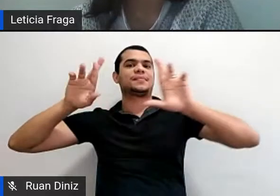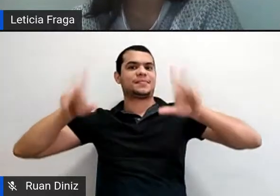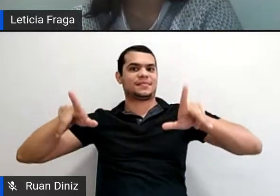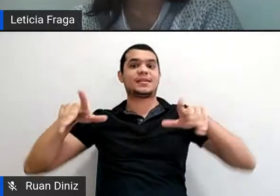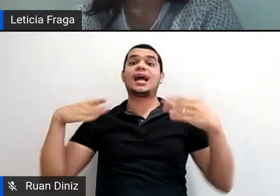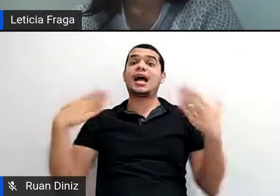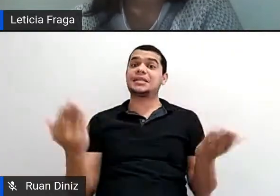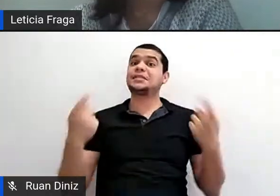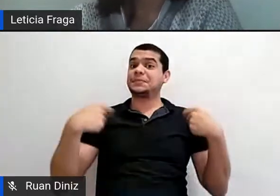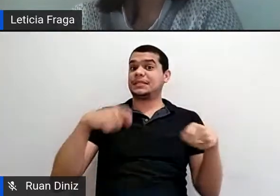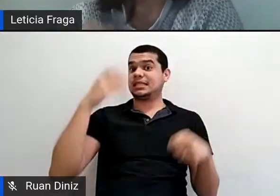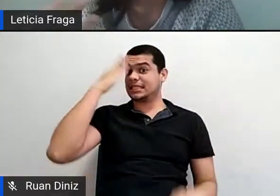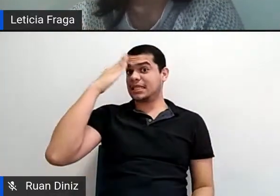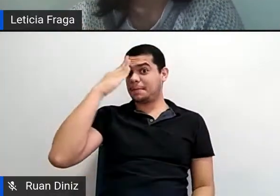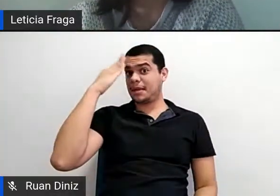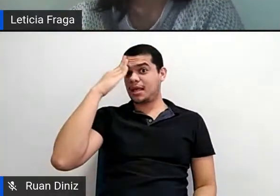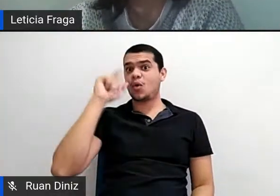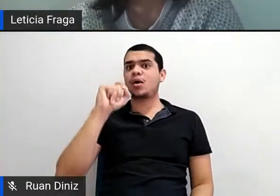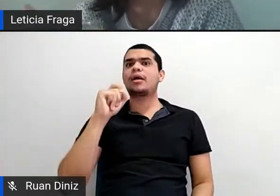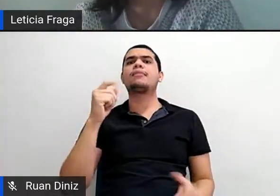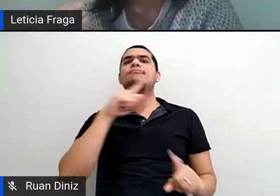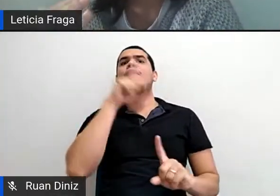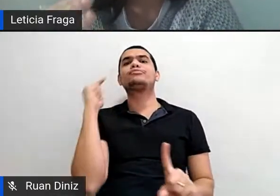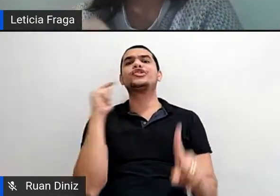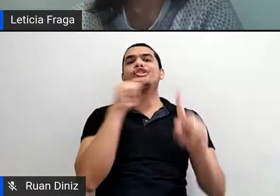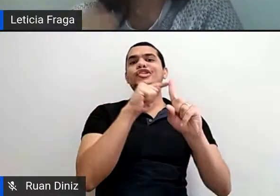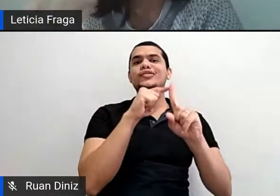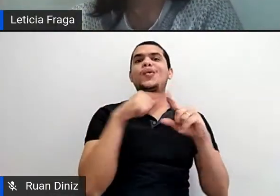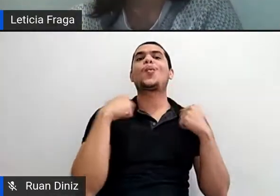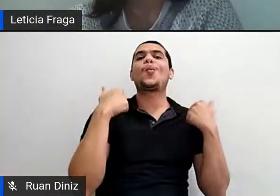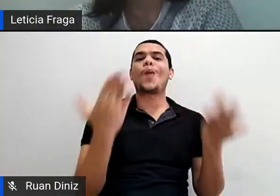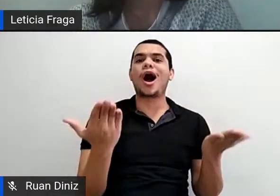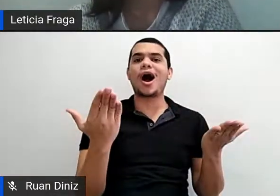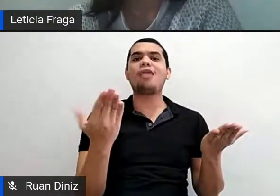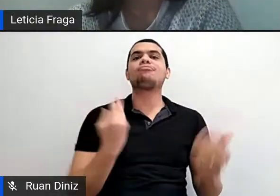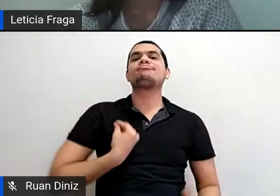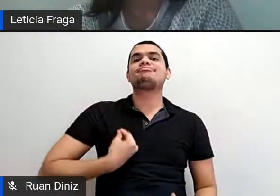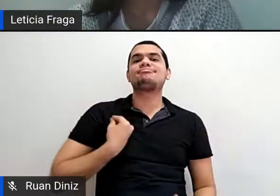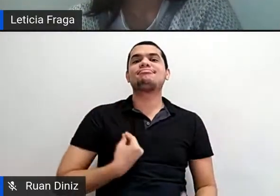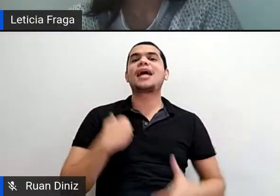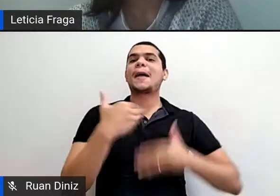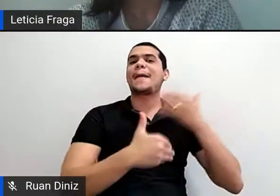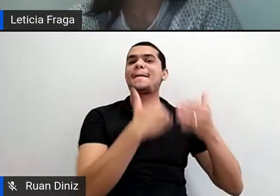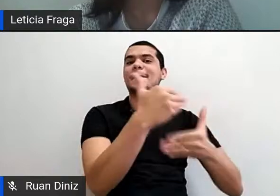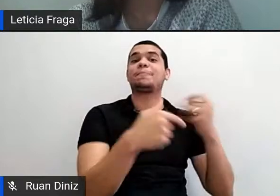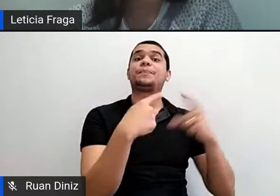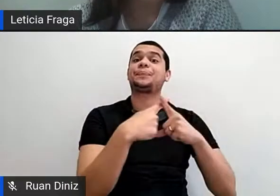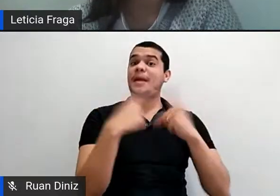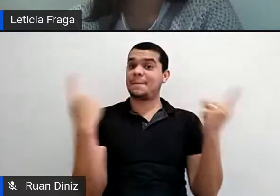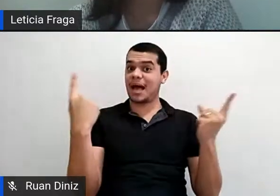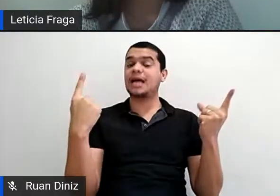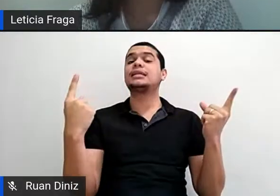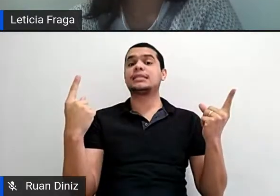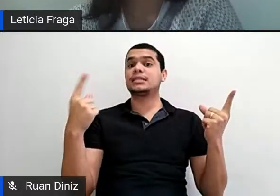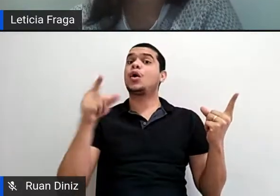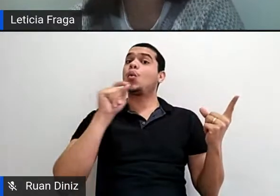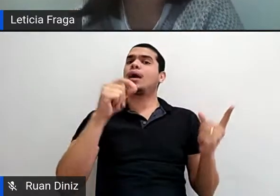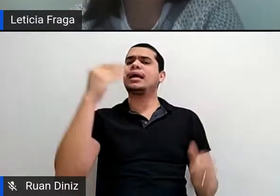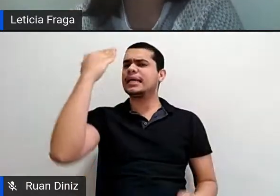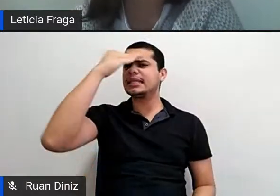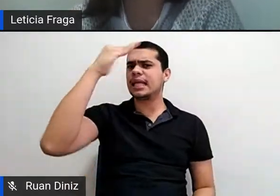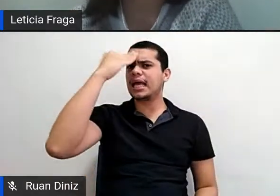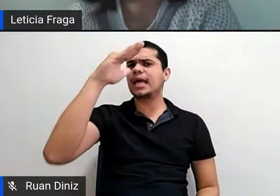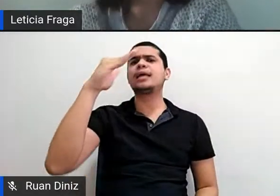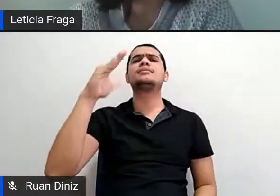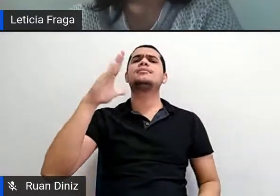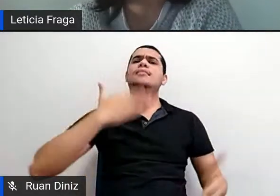a gente tem que saber com base onde a gente quer chegar, né, da onde a gente quer partir, mas, é, a gente entende que a gente tem um